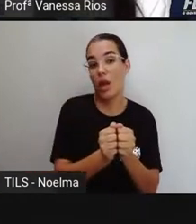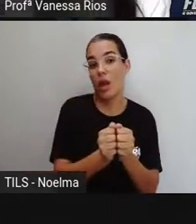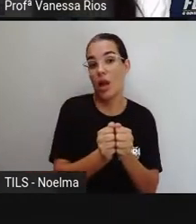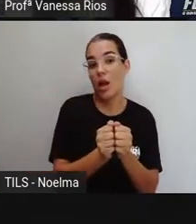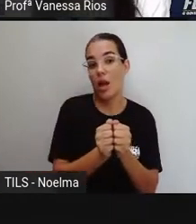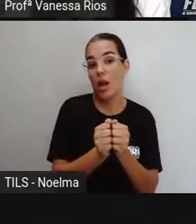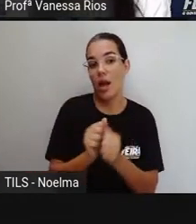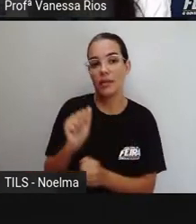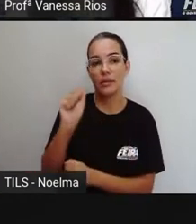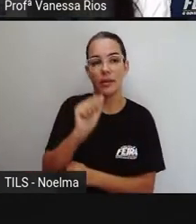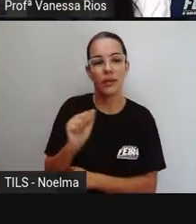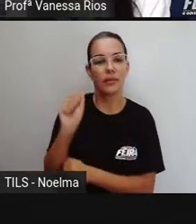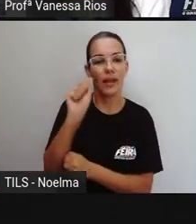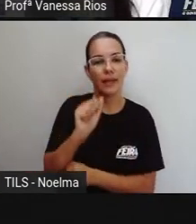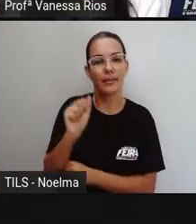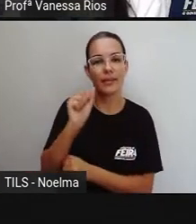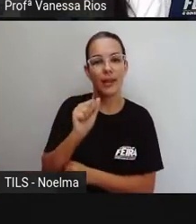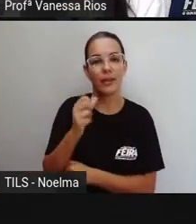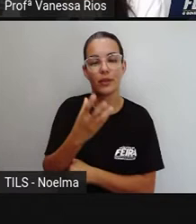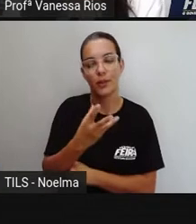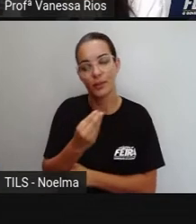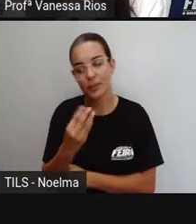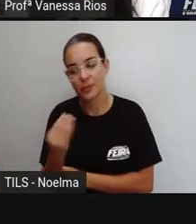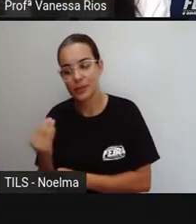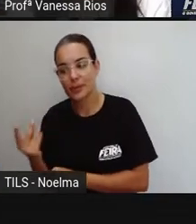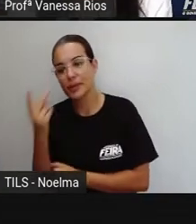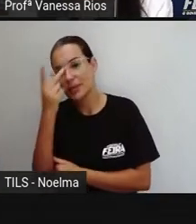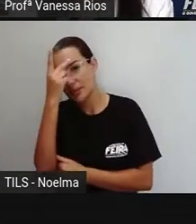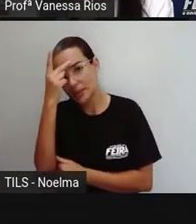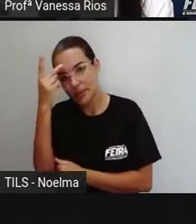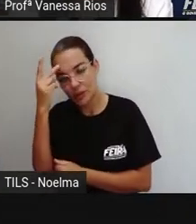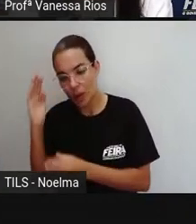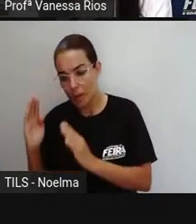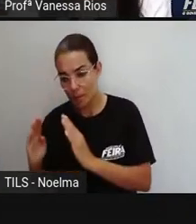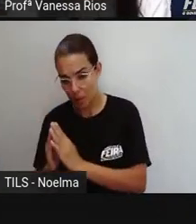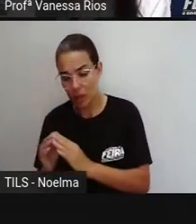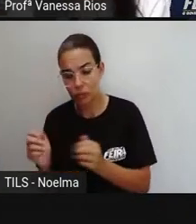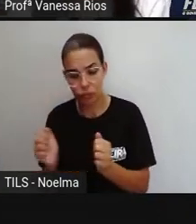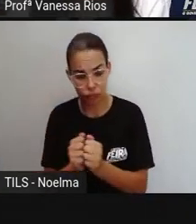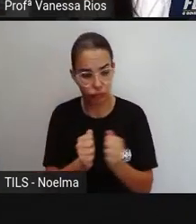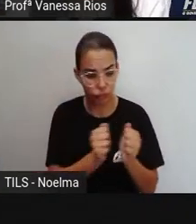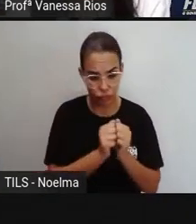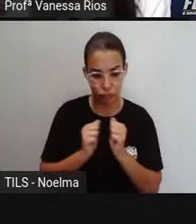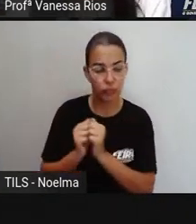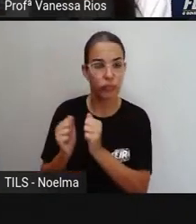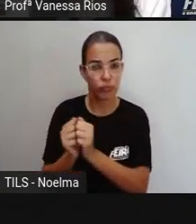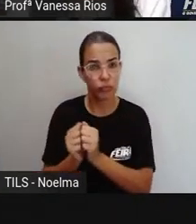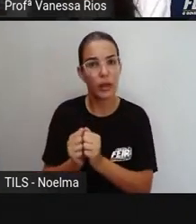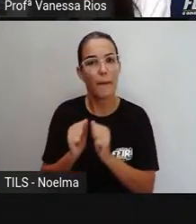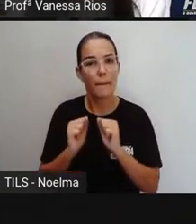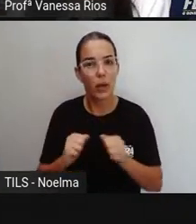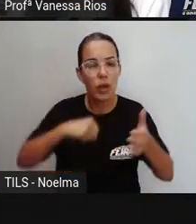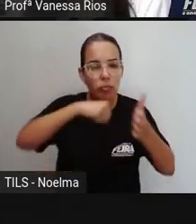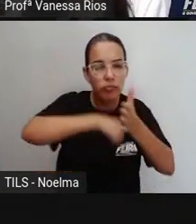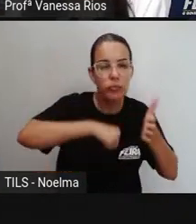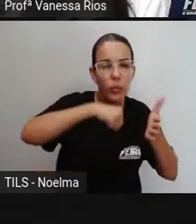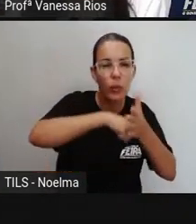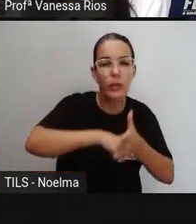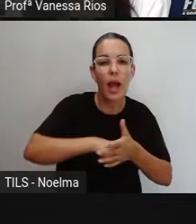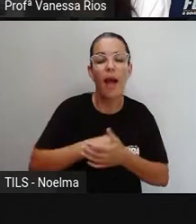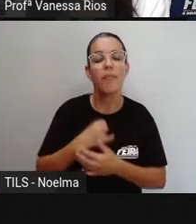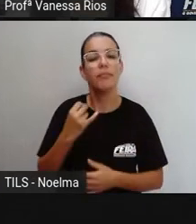associação ali de várias pessoas que moram nesse bairro e que juntas vão lutar pelos